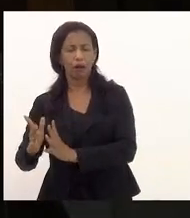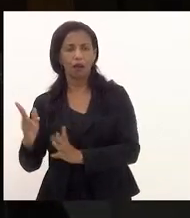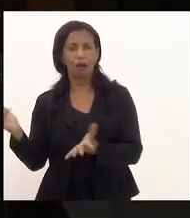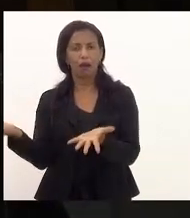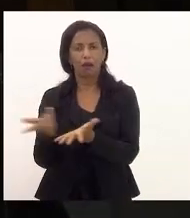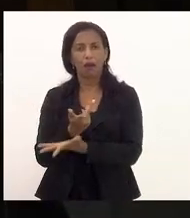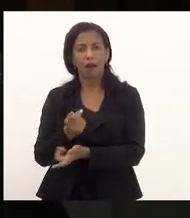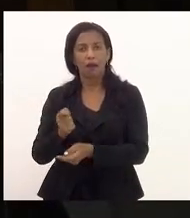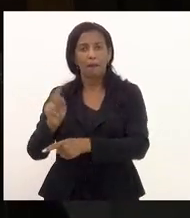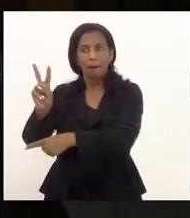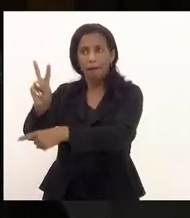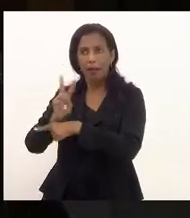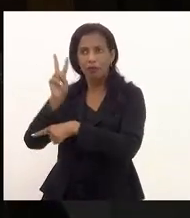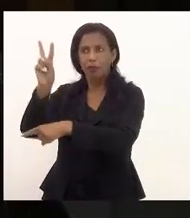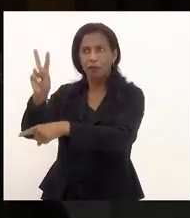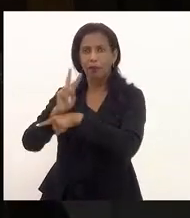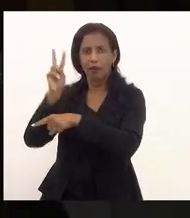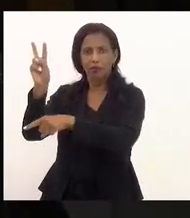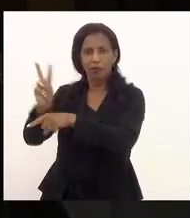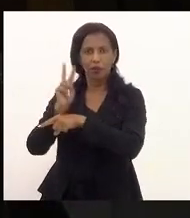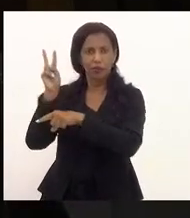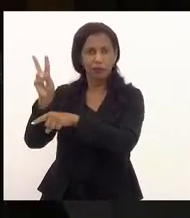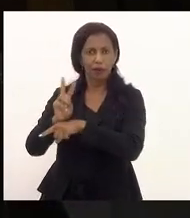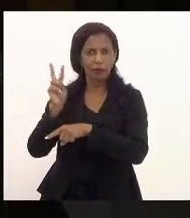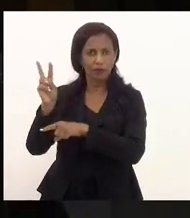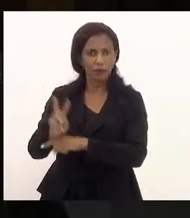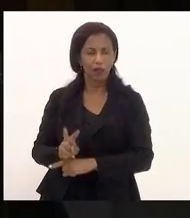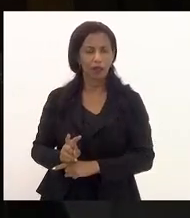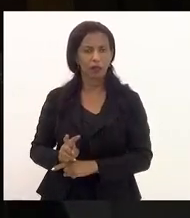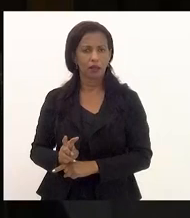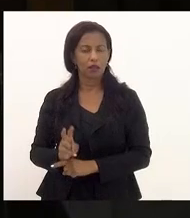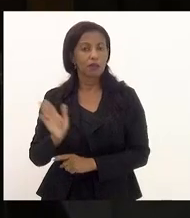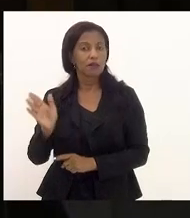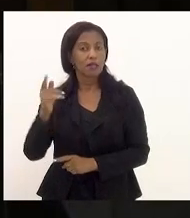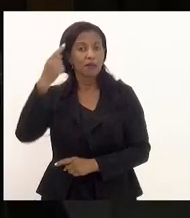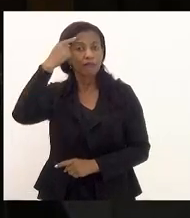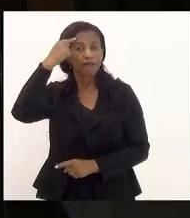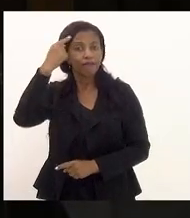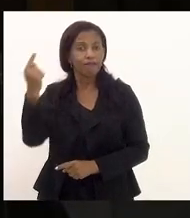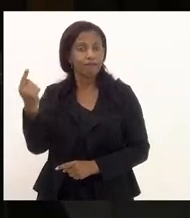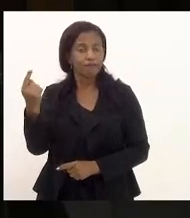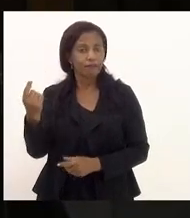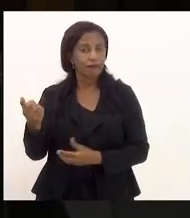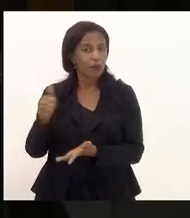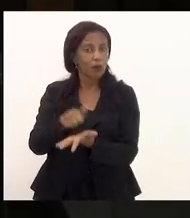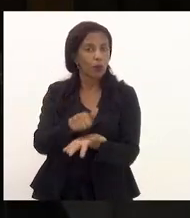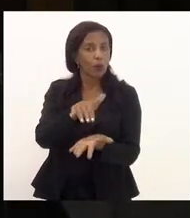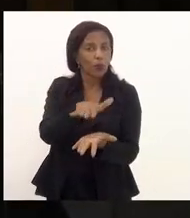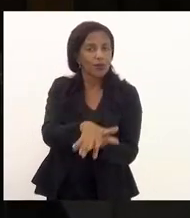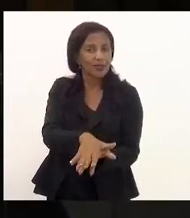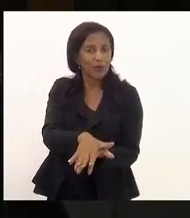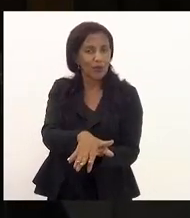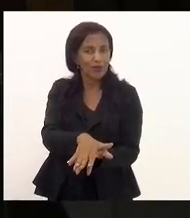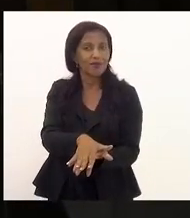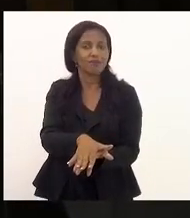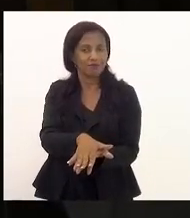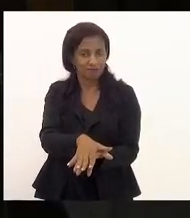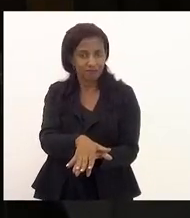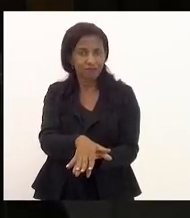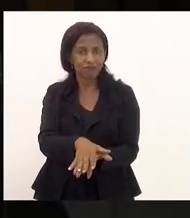fazendo empréstimos sucessivos sem medir com a consequência